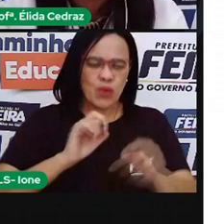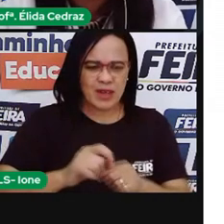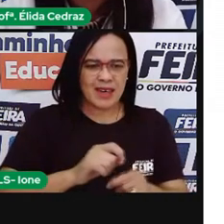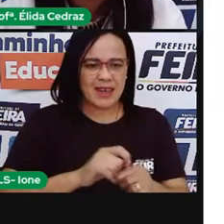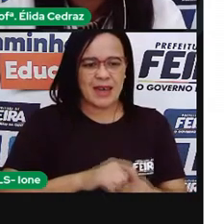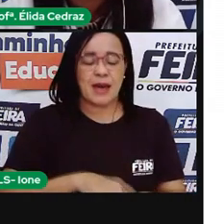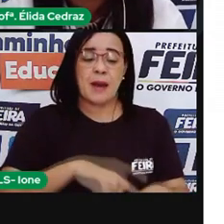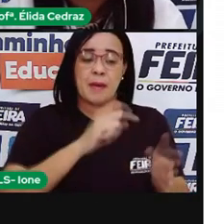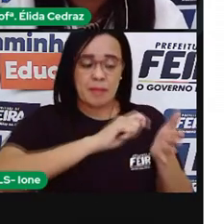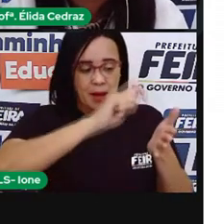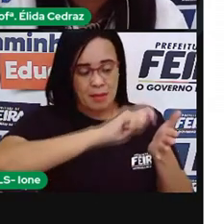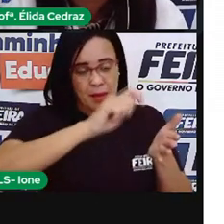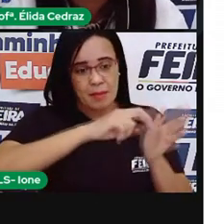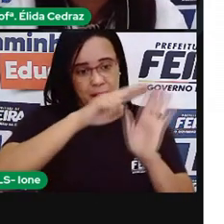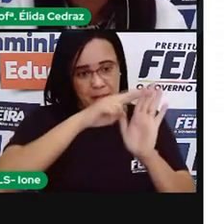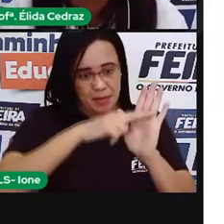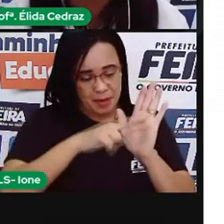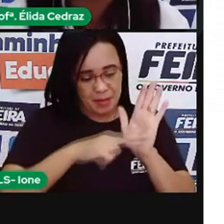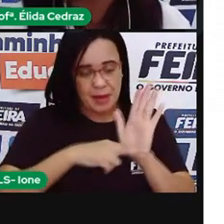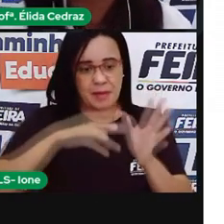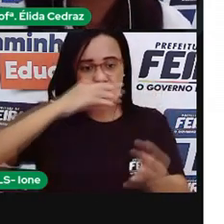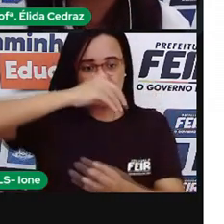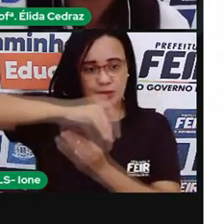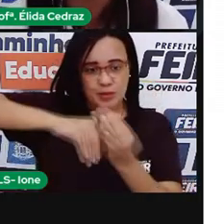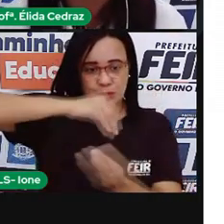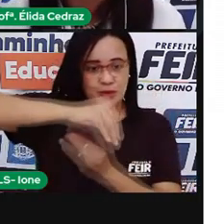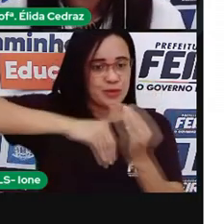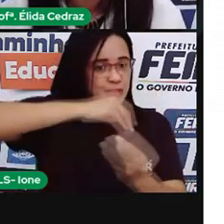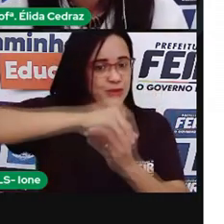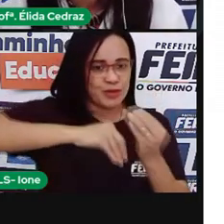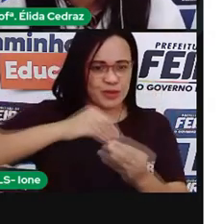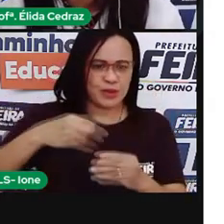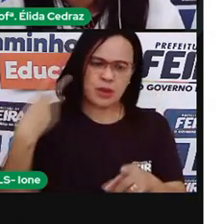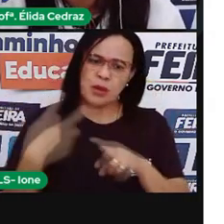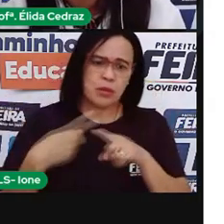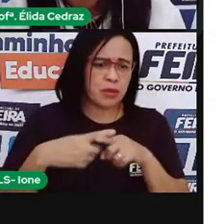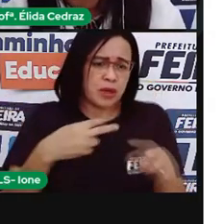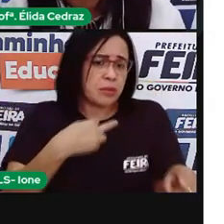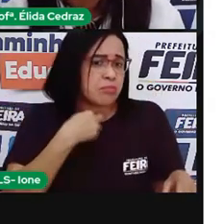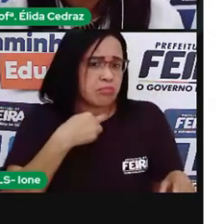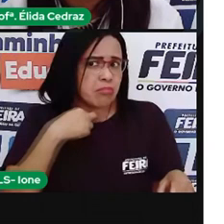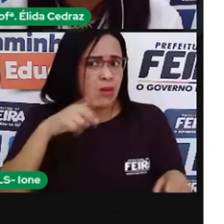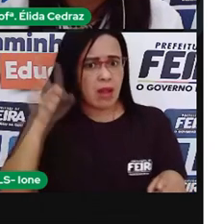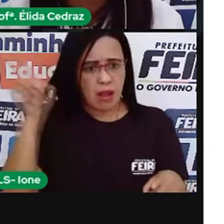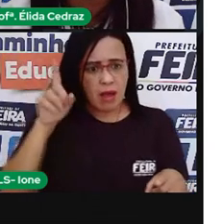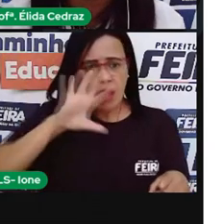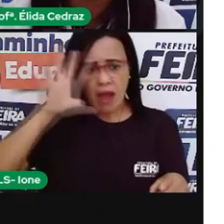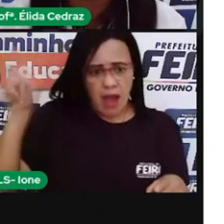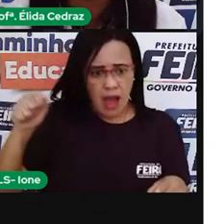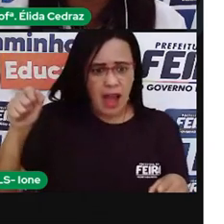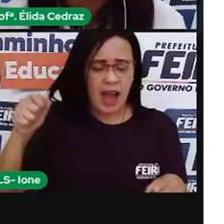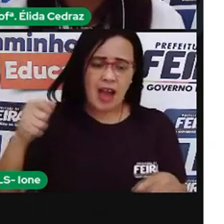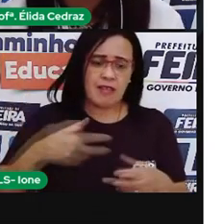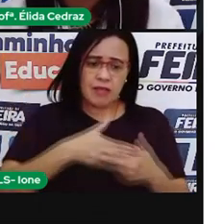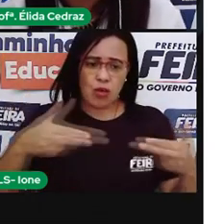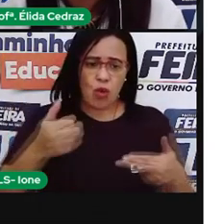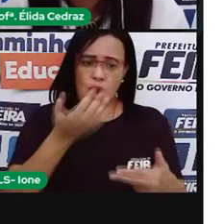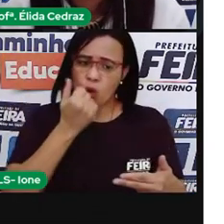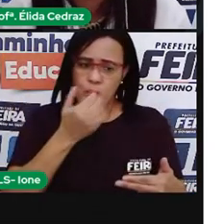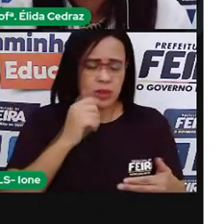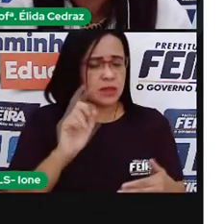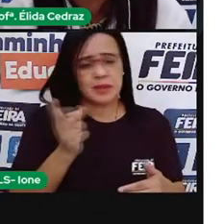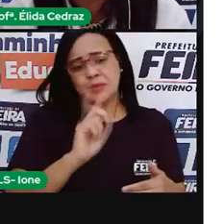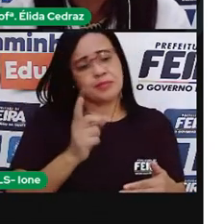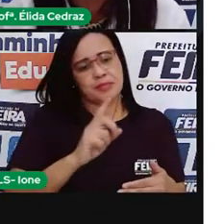misturadas com os ingredientes daqui. Eles não puderam trazer todos os ingredientes de lá. Afinal de contas, eles não vieram